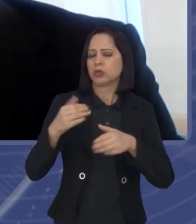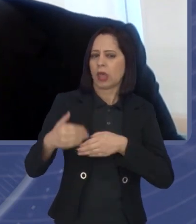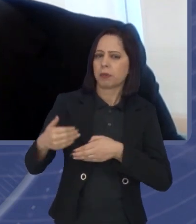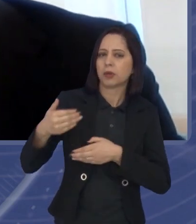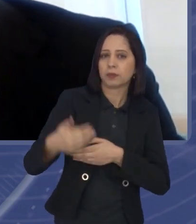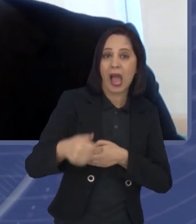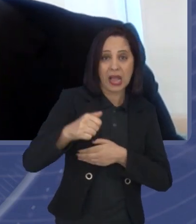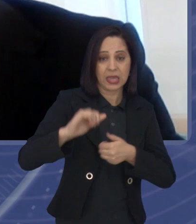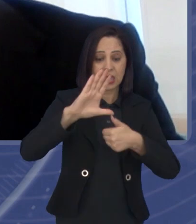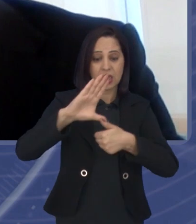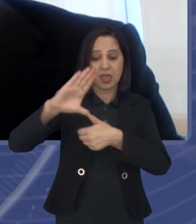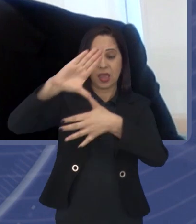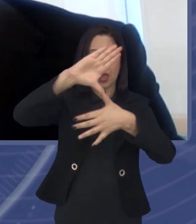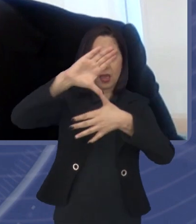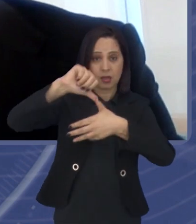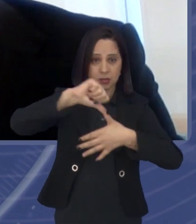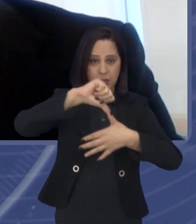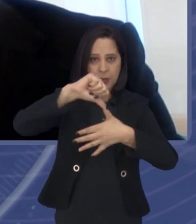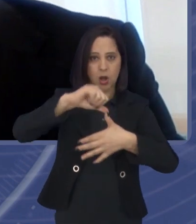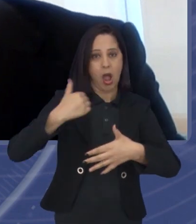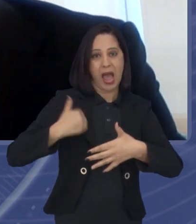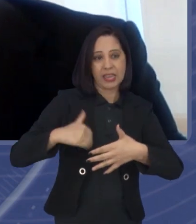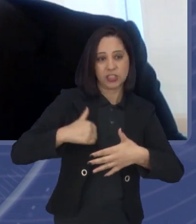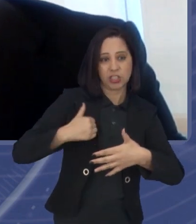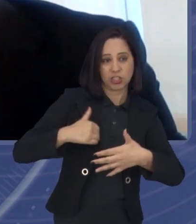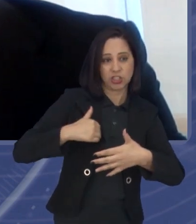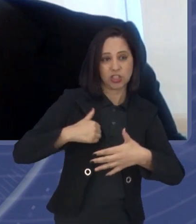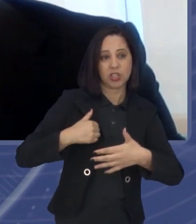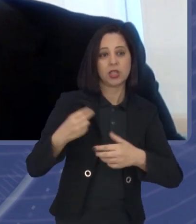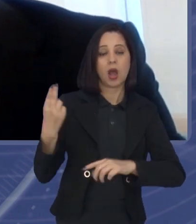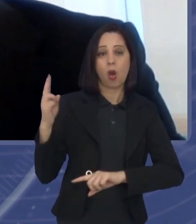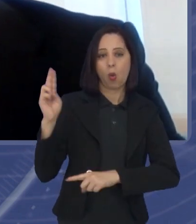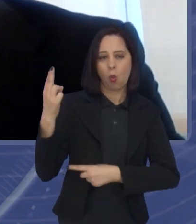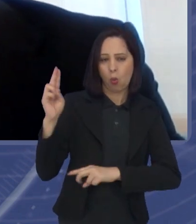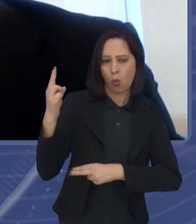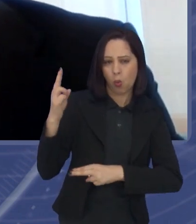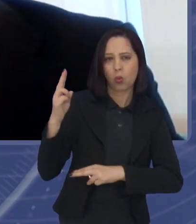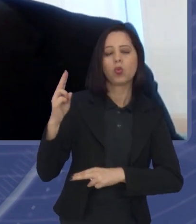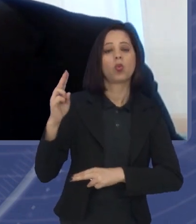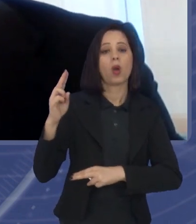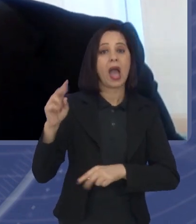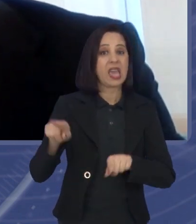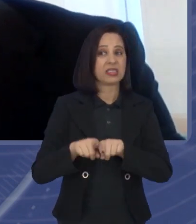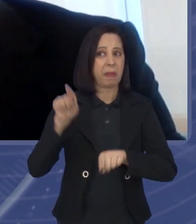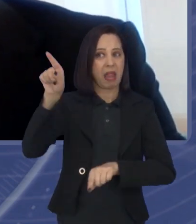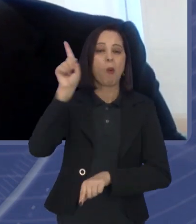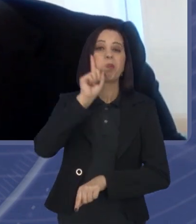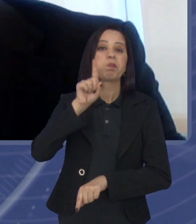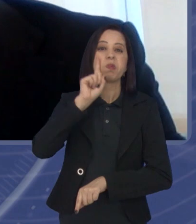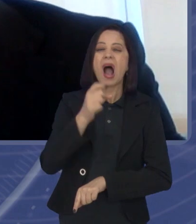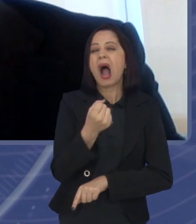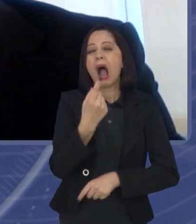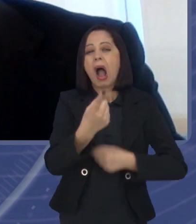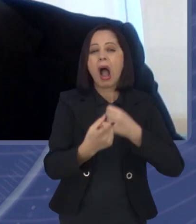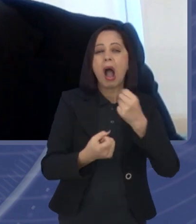na América do Sul, Argentina, Uruguai. Falando alguns dos principais, Estados Unidos, alguns estados,